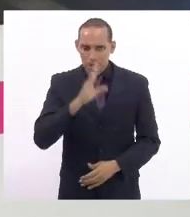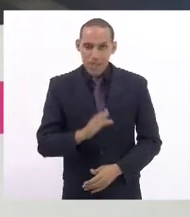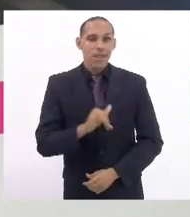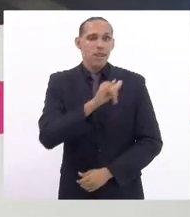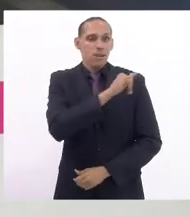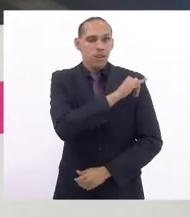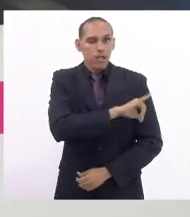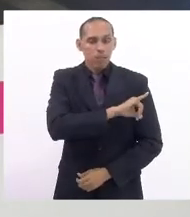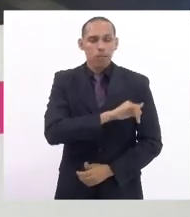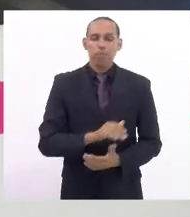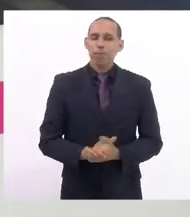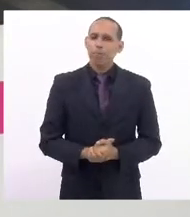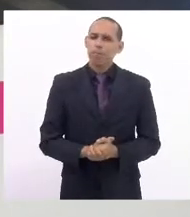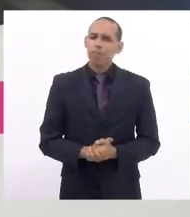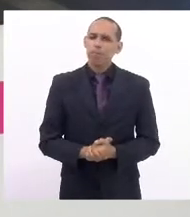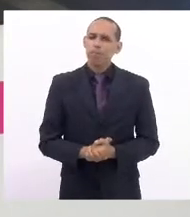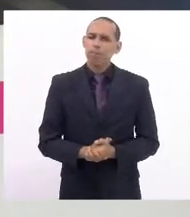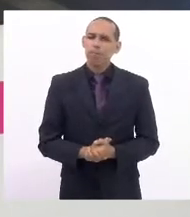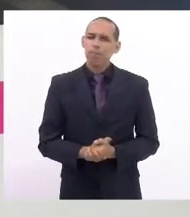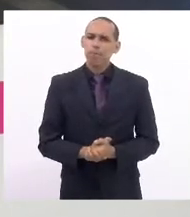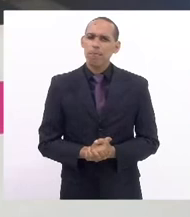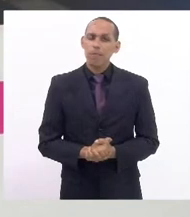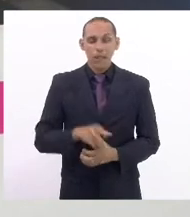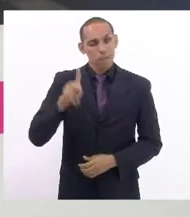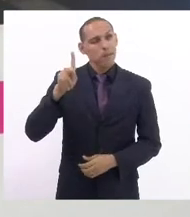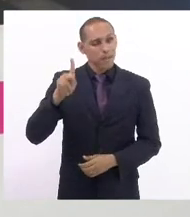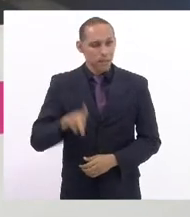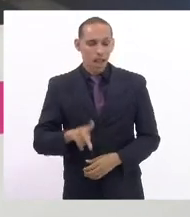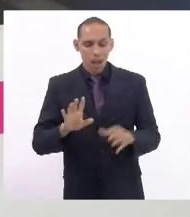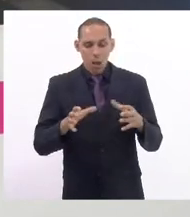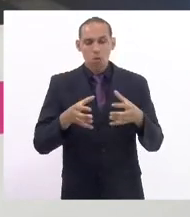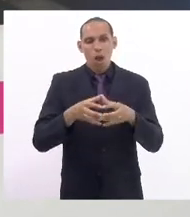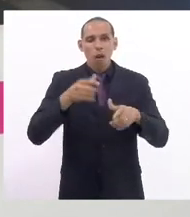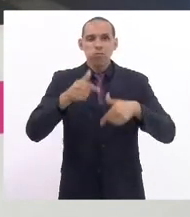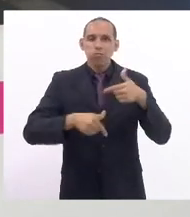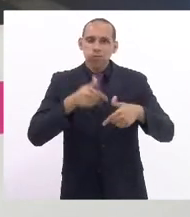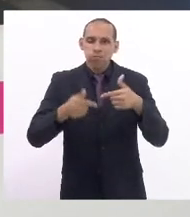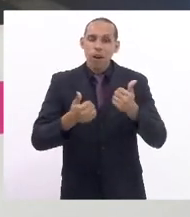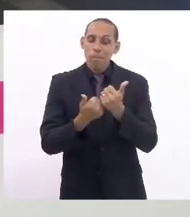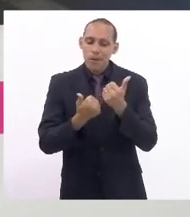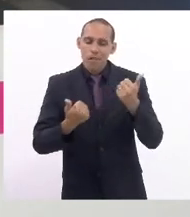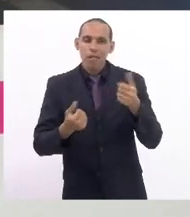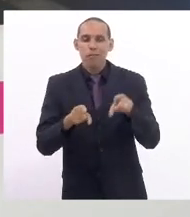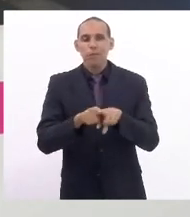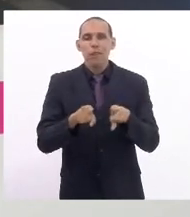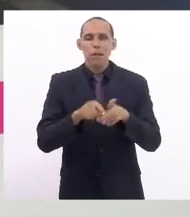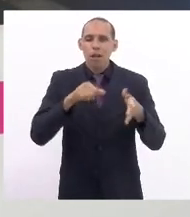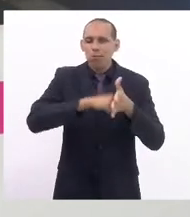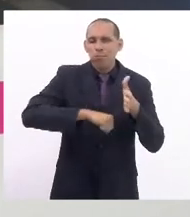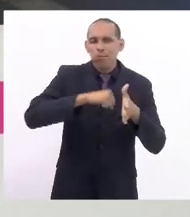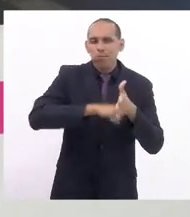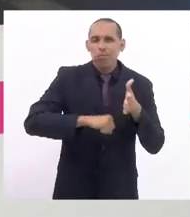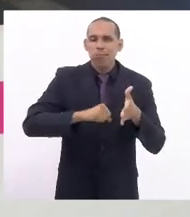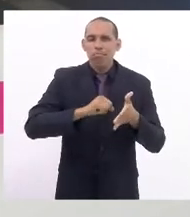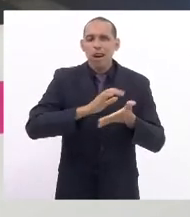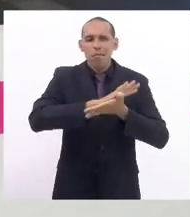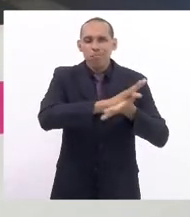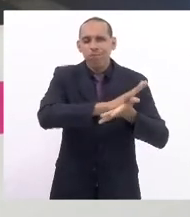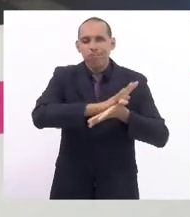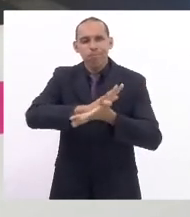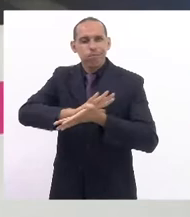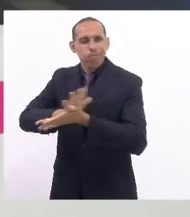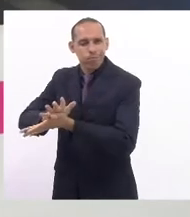Janeiro principalmente sendo presidenta da comissão do trabalho e vice-presidenta da comissão de combate às discriminações